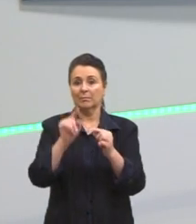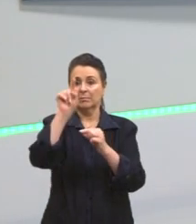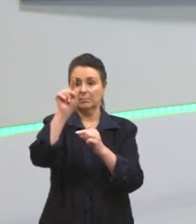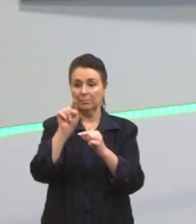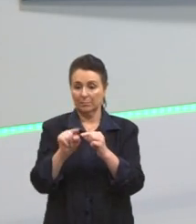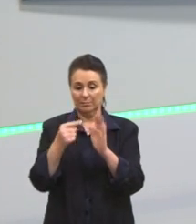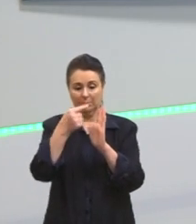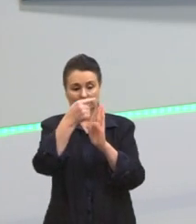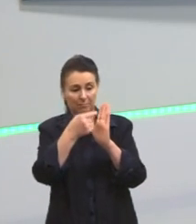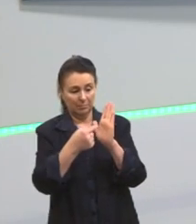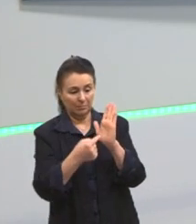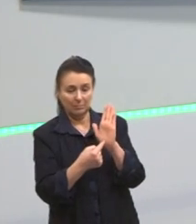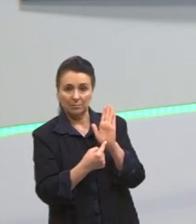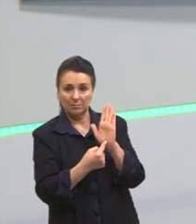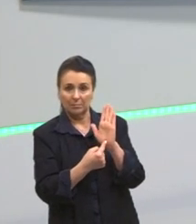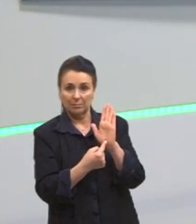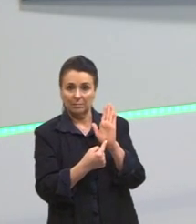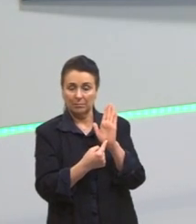muito